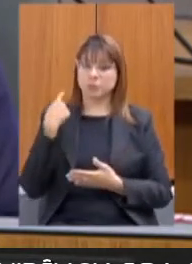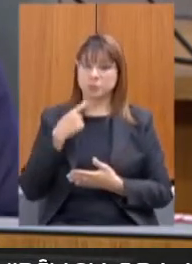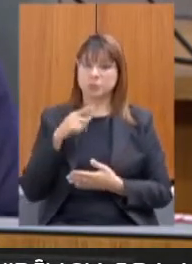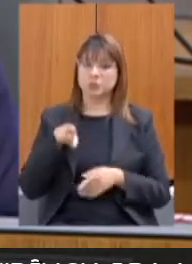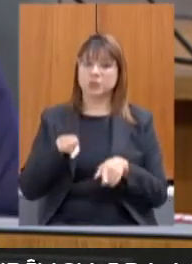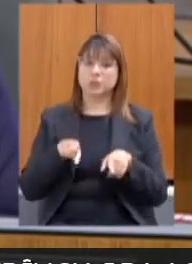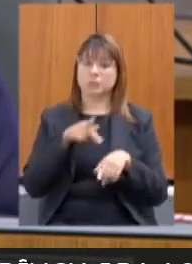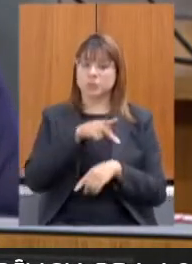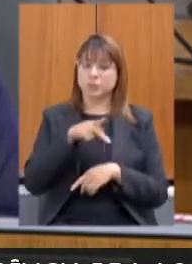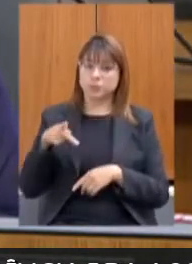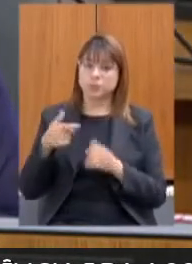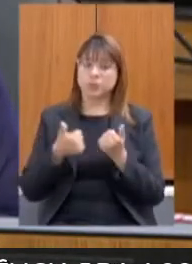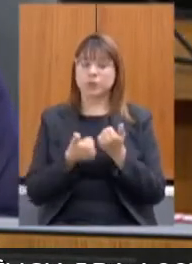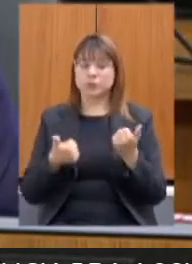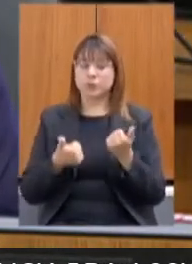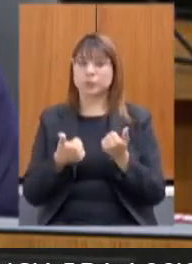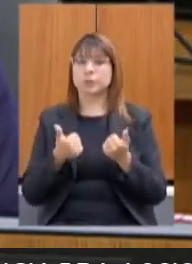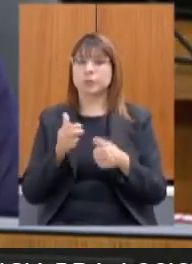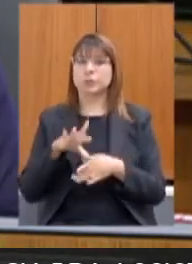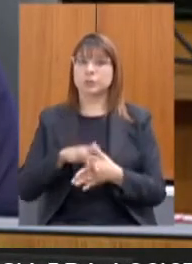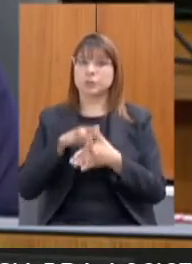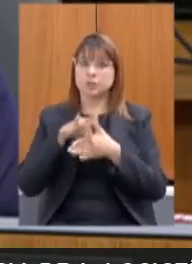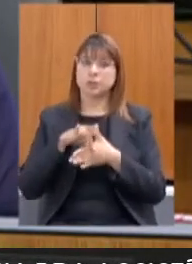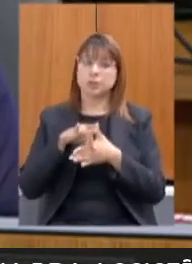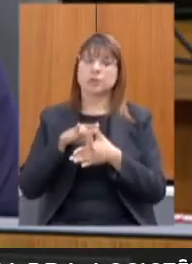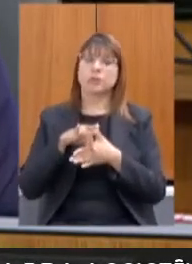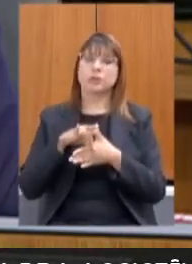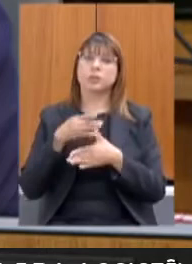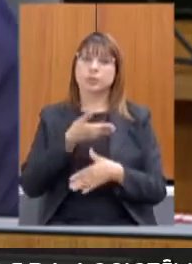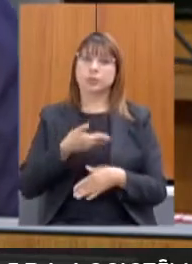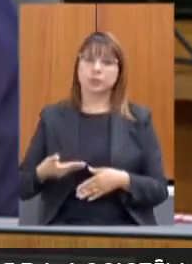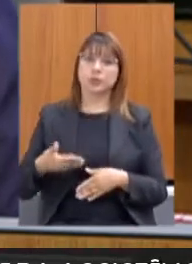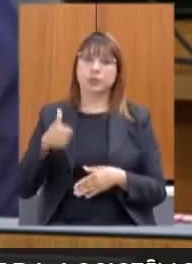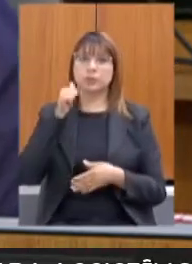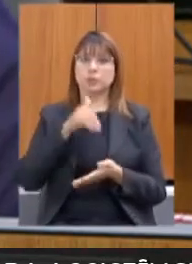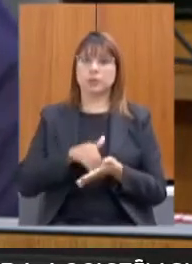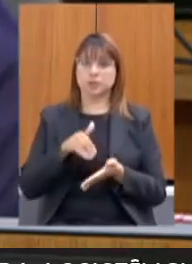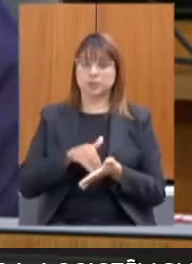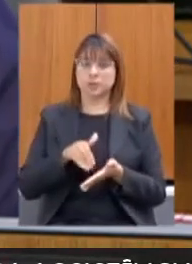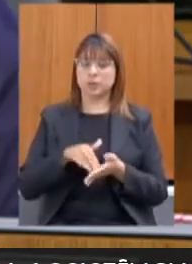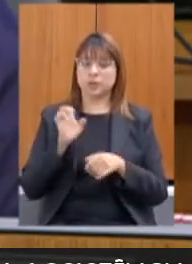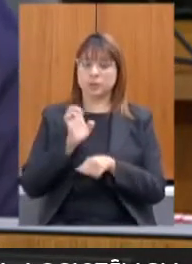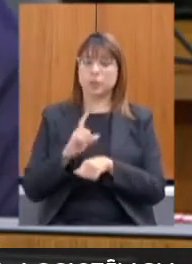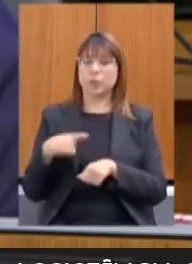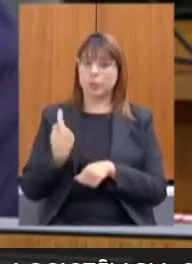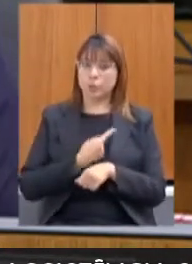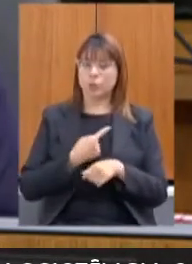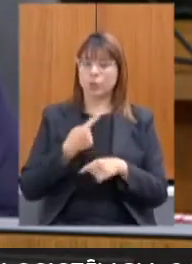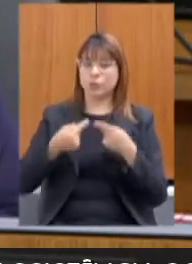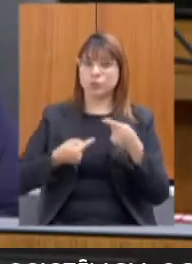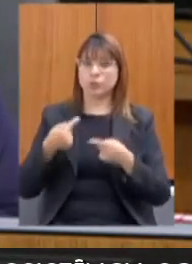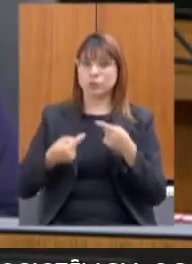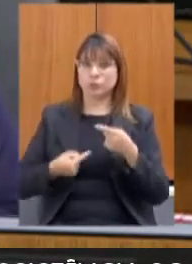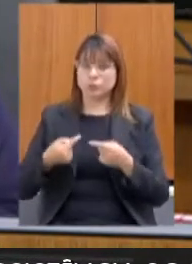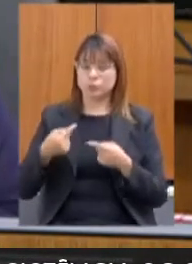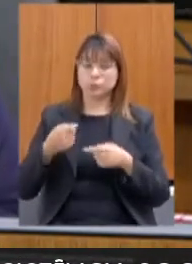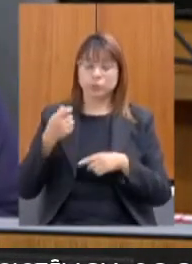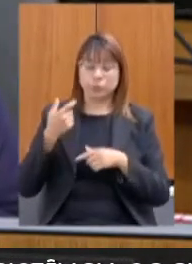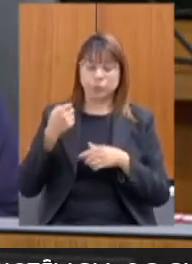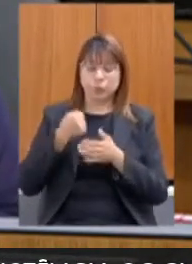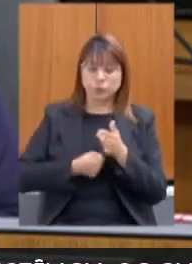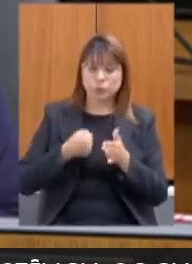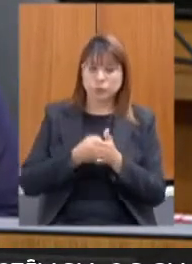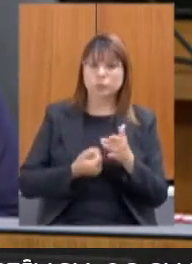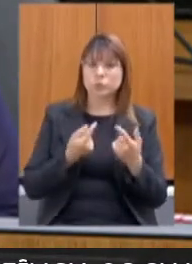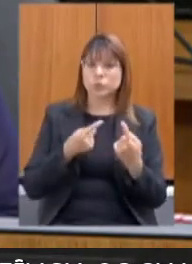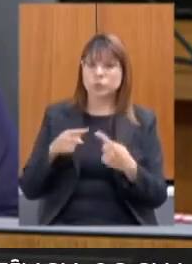presidentas, vice-líder de governo, secretária de Estado. Nós que lutamos contra a violência política, contra as mulheres,